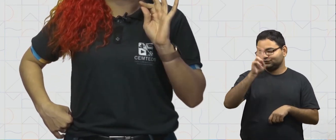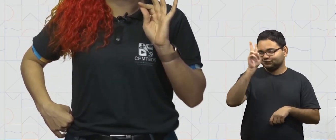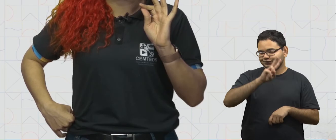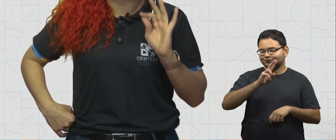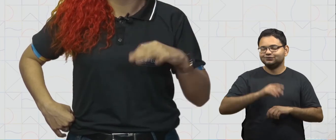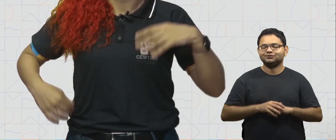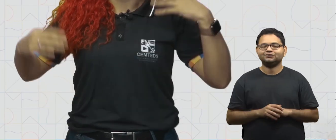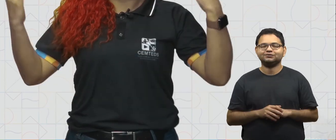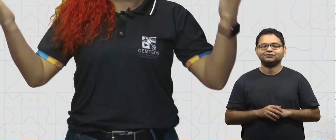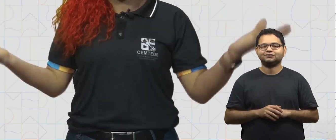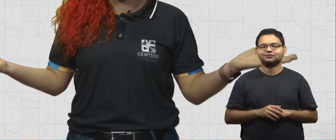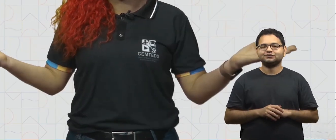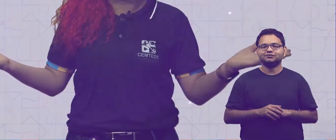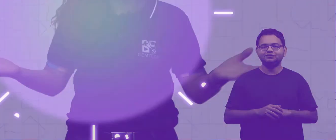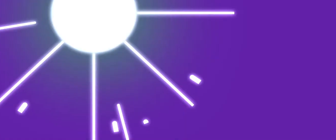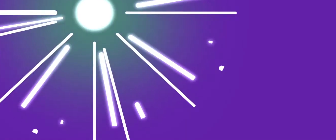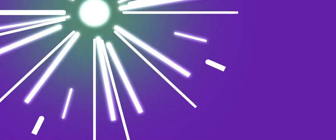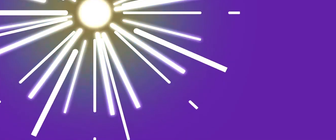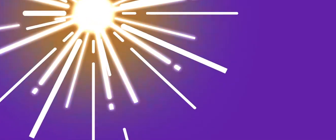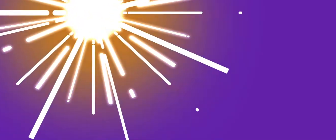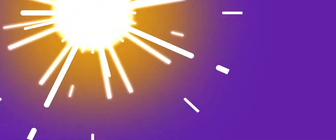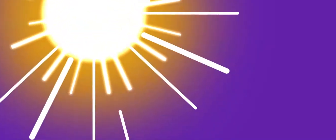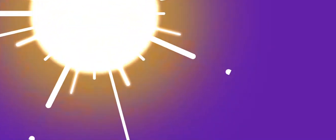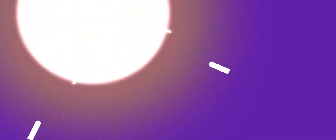nossa hora da revisão.